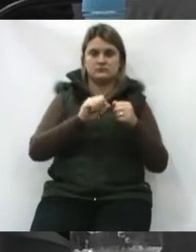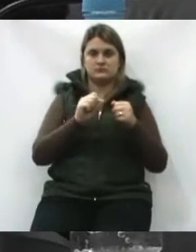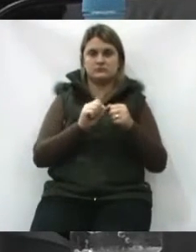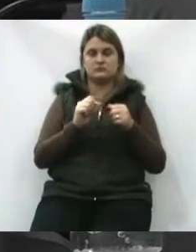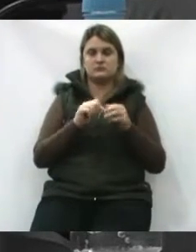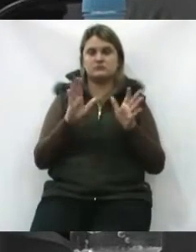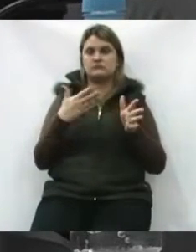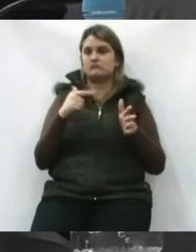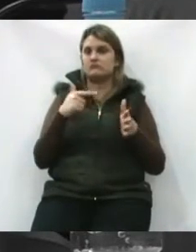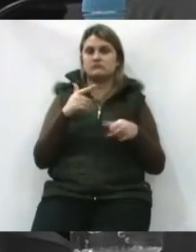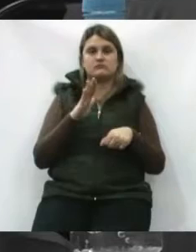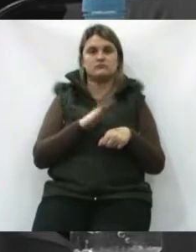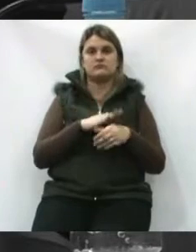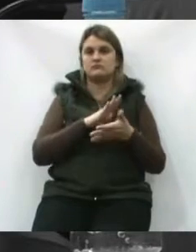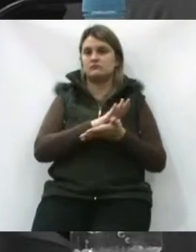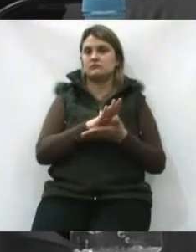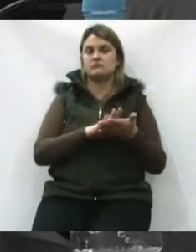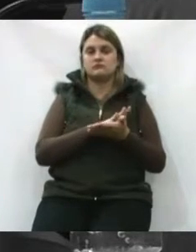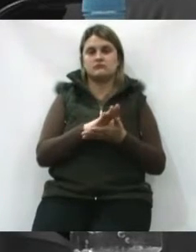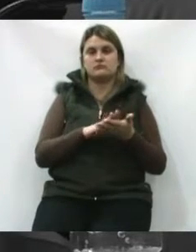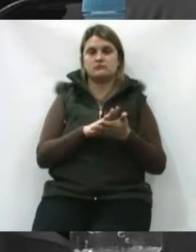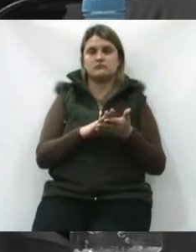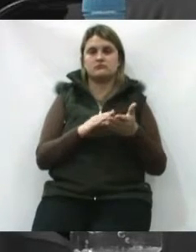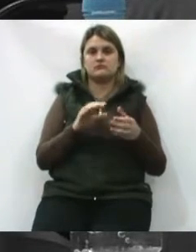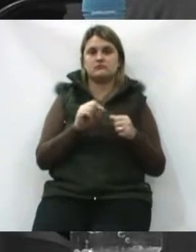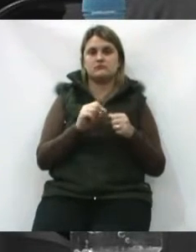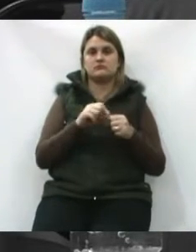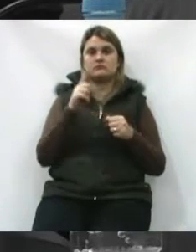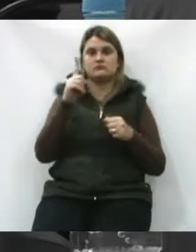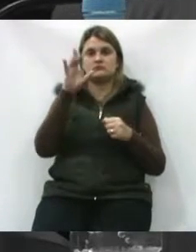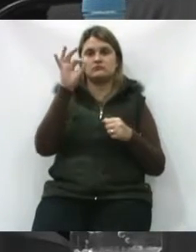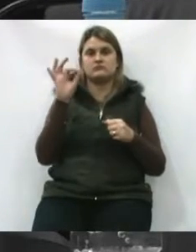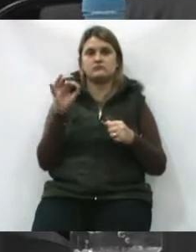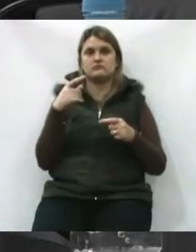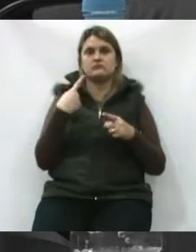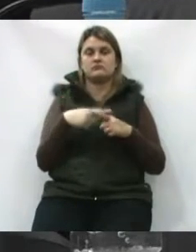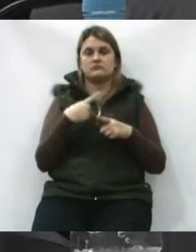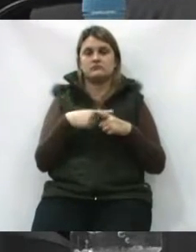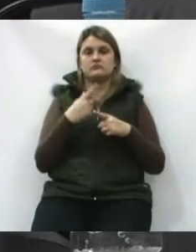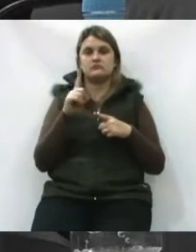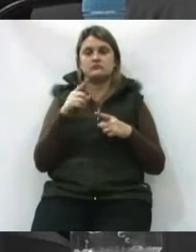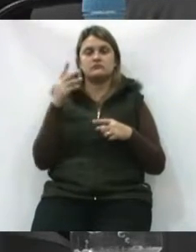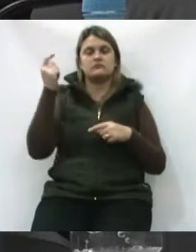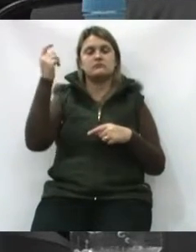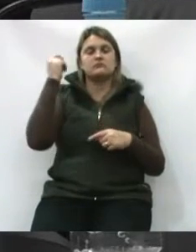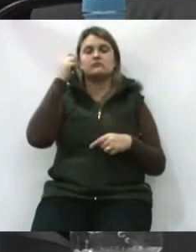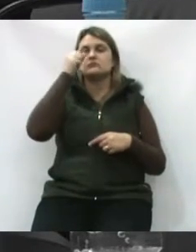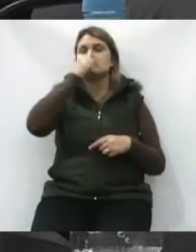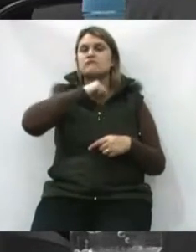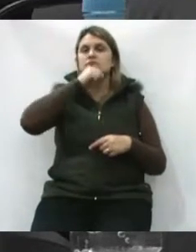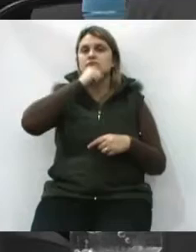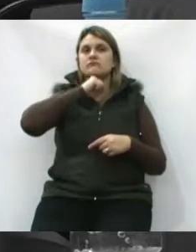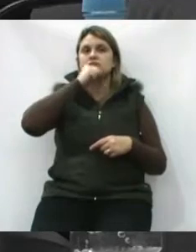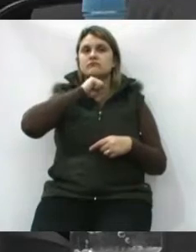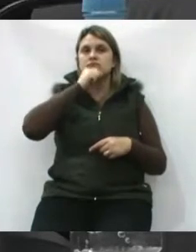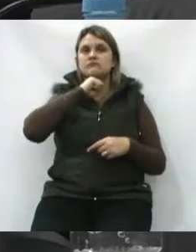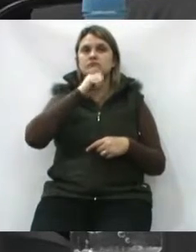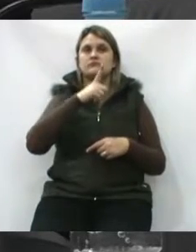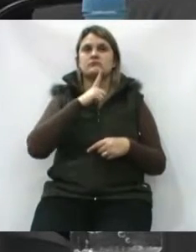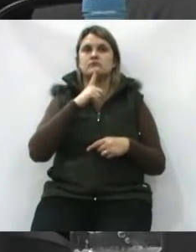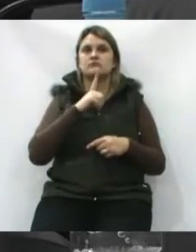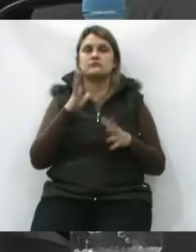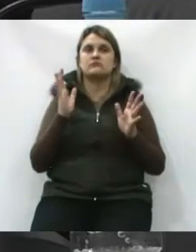agora, não existe mais essa previsão de ser a 1%, até porque era totalmente arcaico, totalmente antigo,